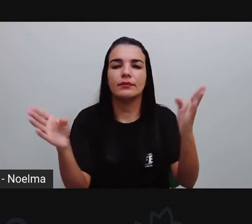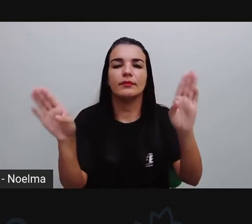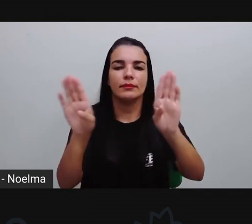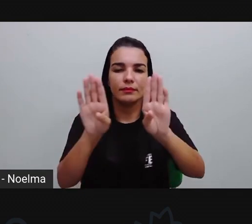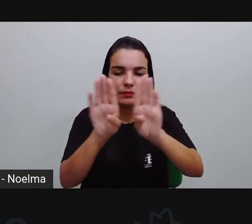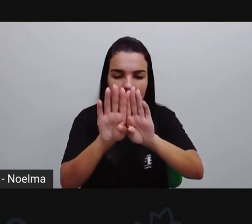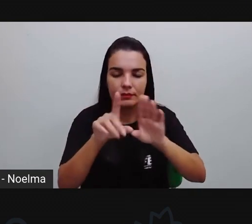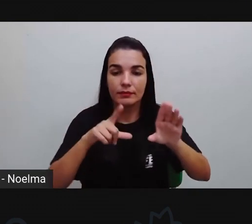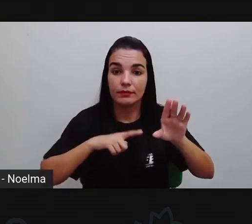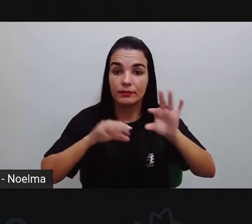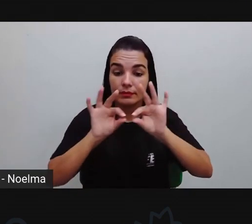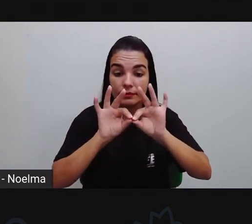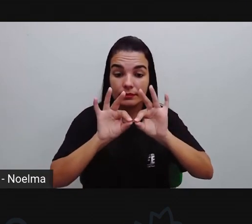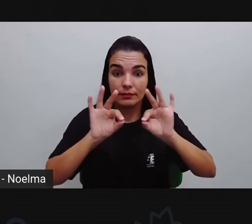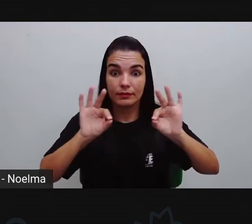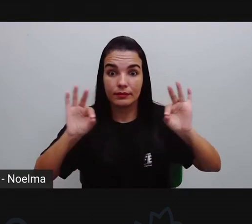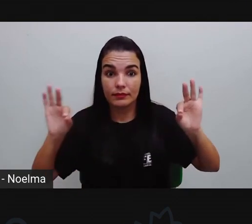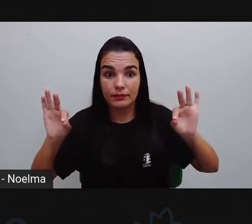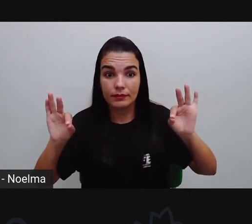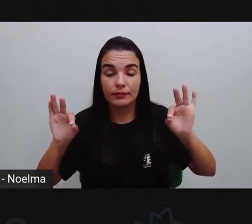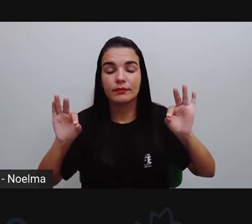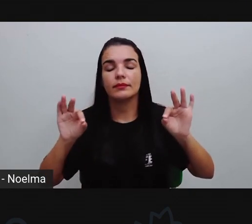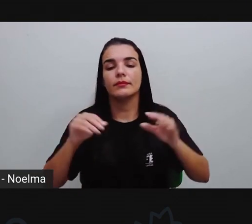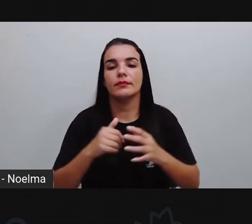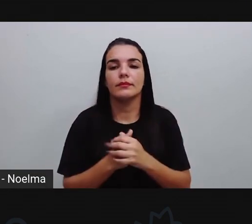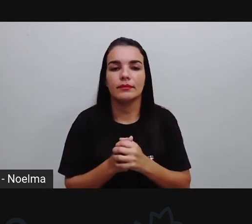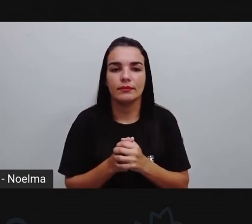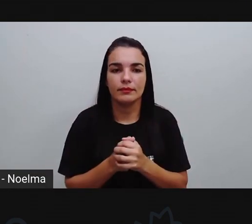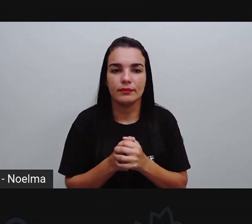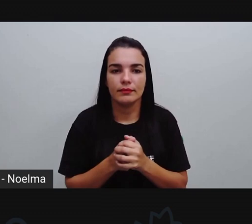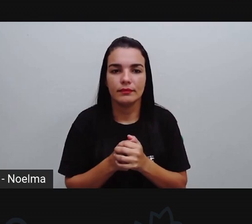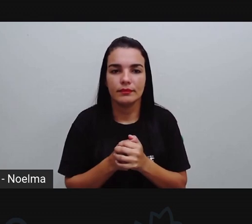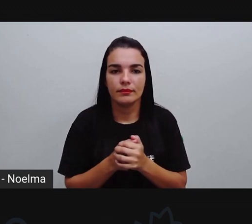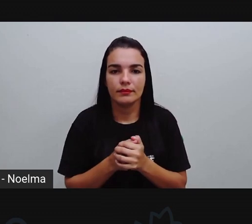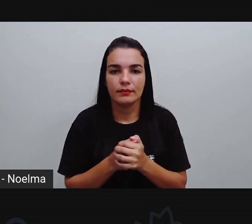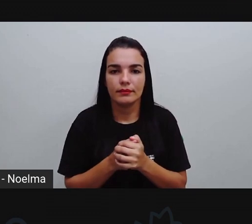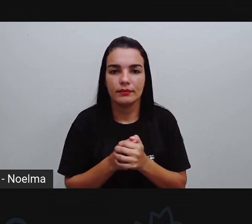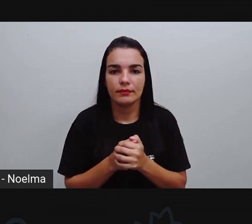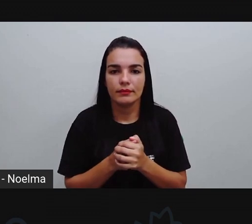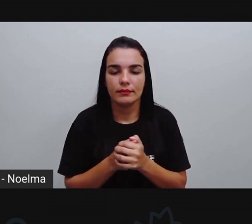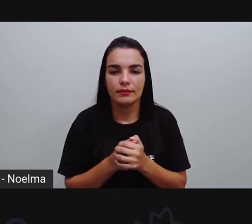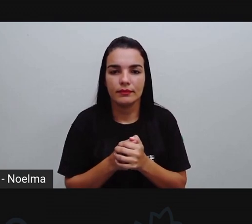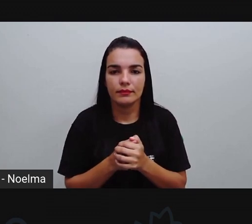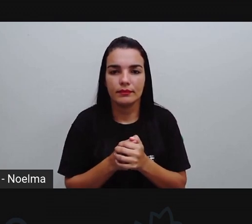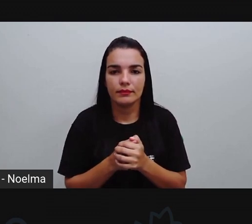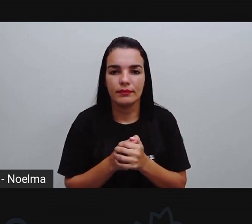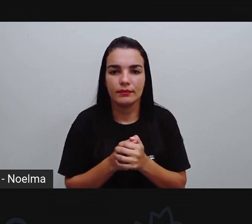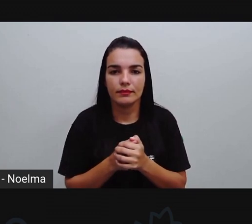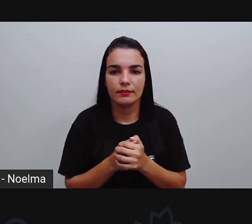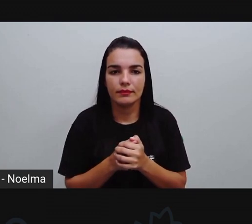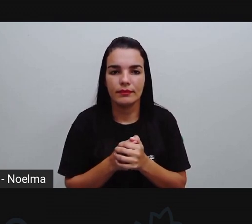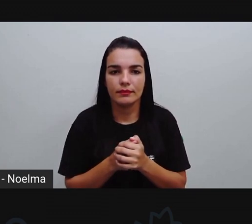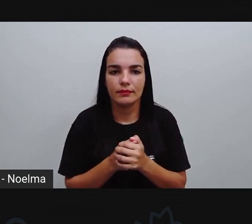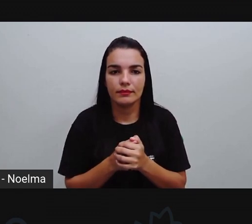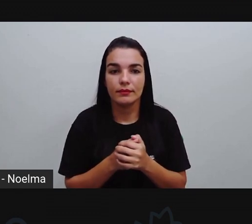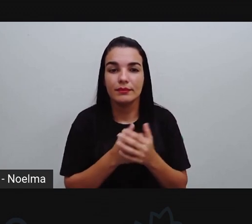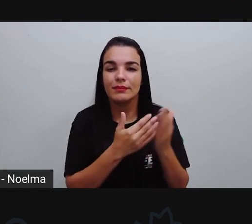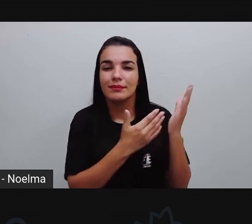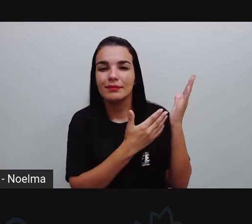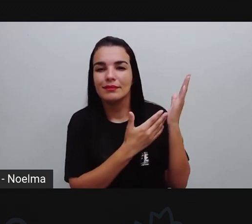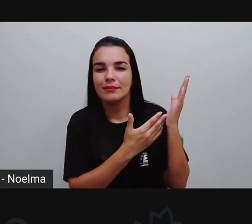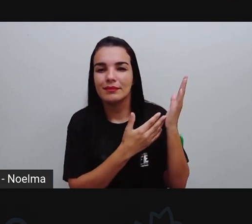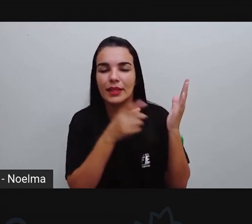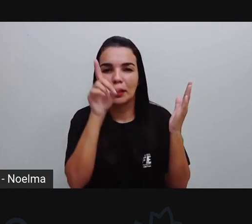segmentos de retas não se cruzarem é formado por segmentos de retas. Aí nós temos a plaquinha aqui de proibido, né?